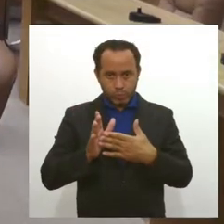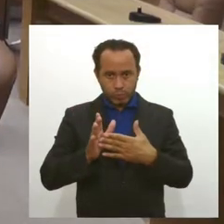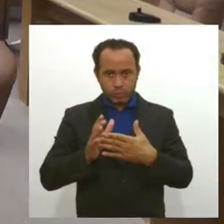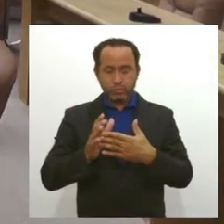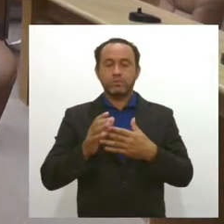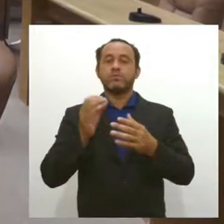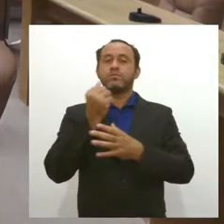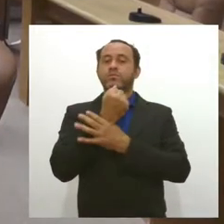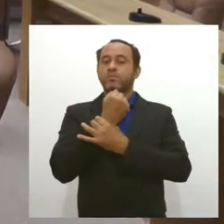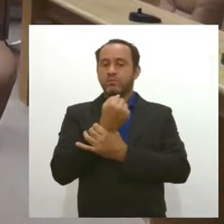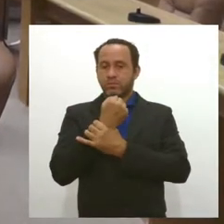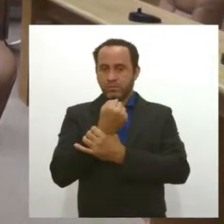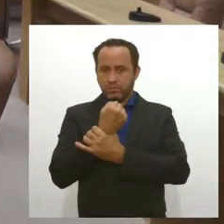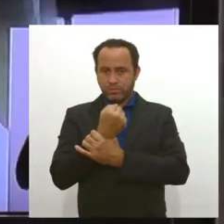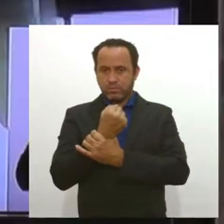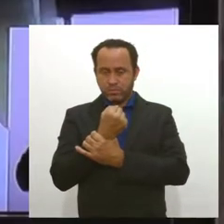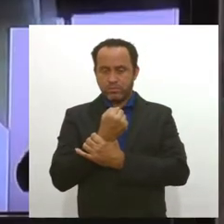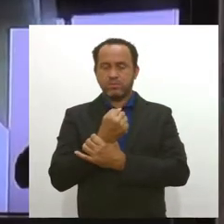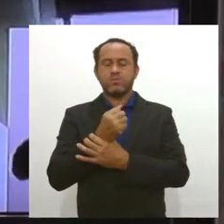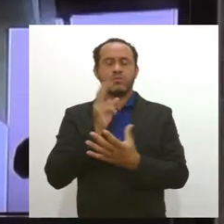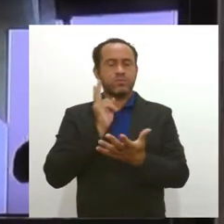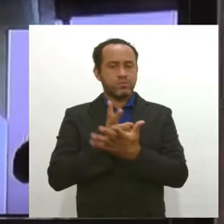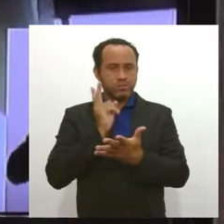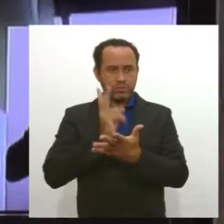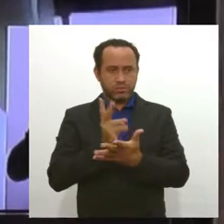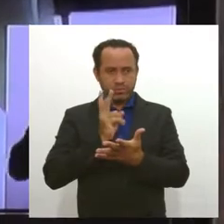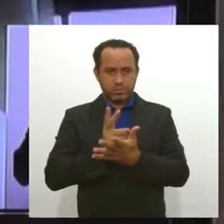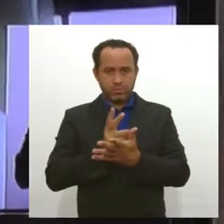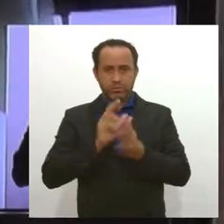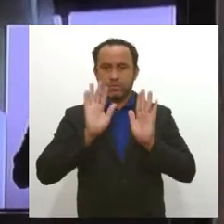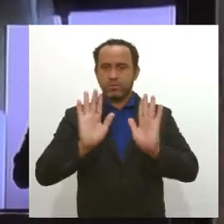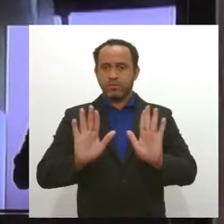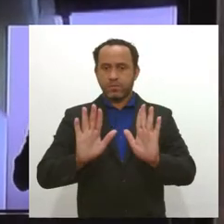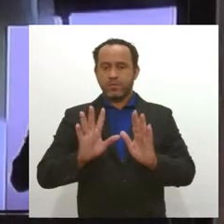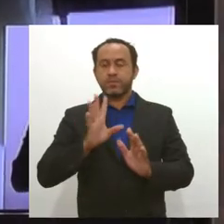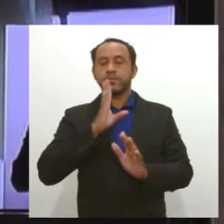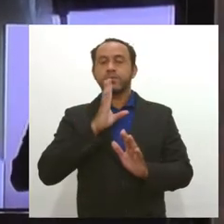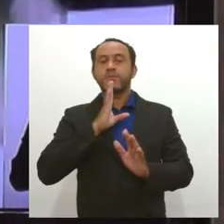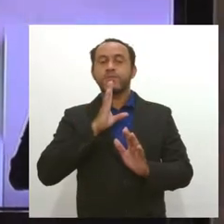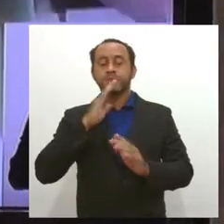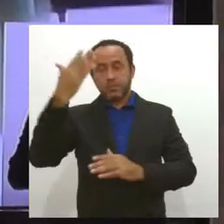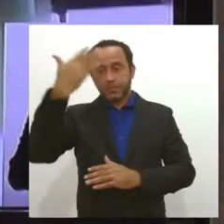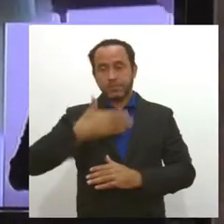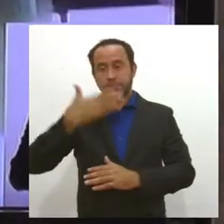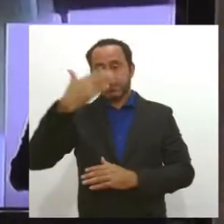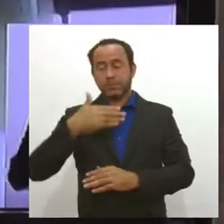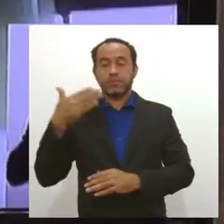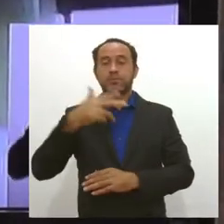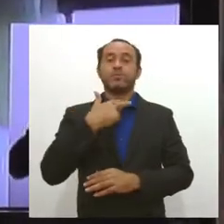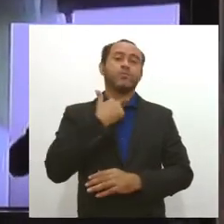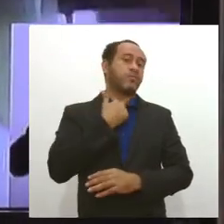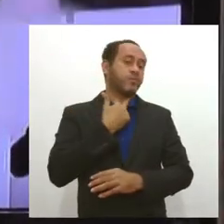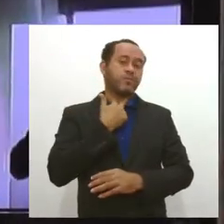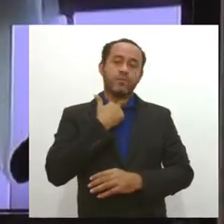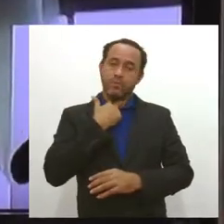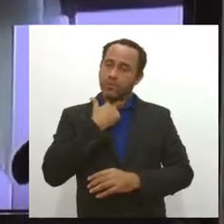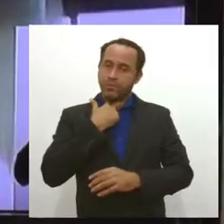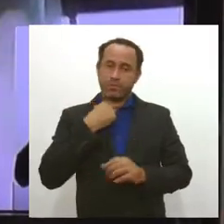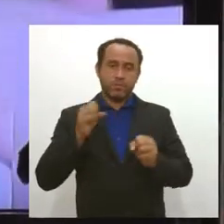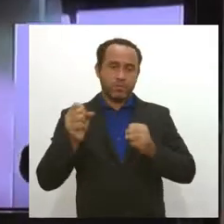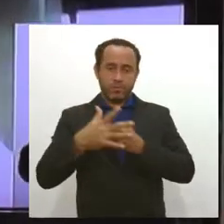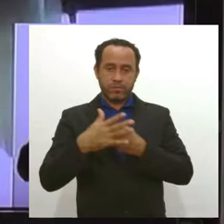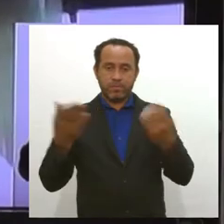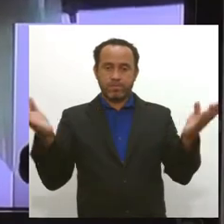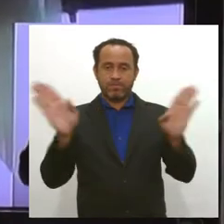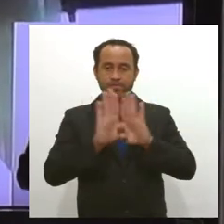assegurado de forma incontestável, mas que isso é diferente de reconhecer o formato presencial como essencial, proibindo o fechamento em